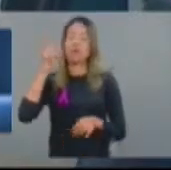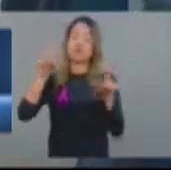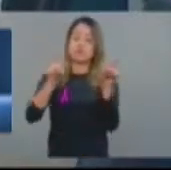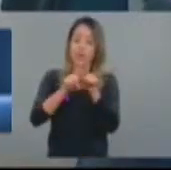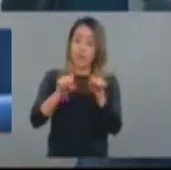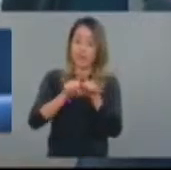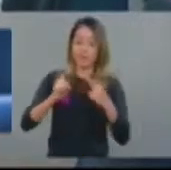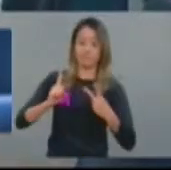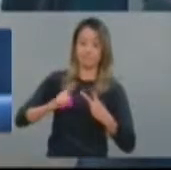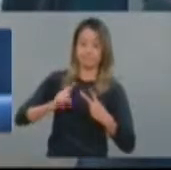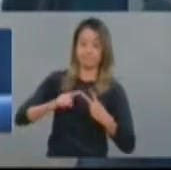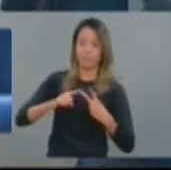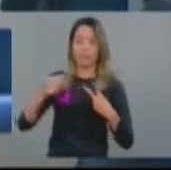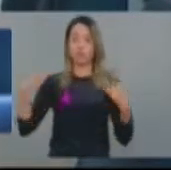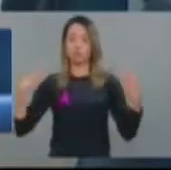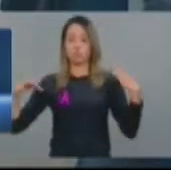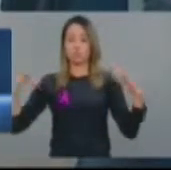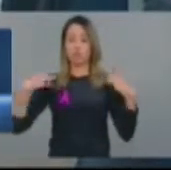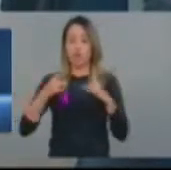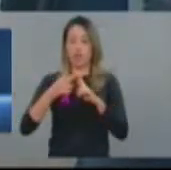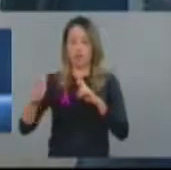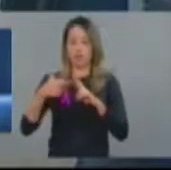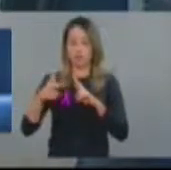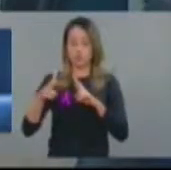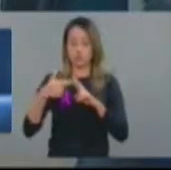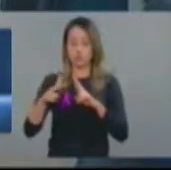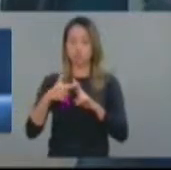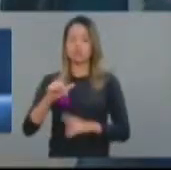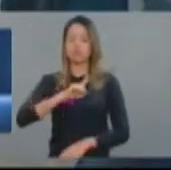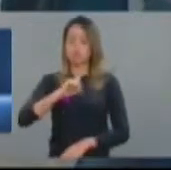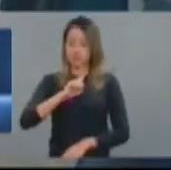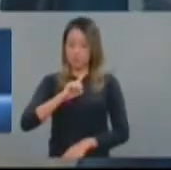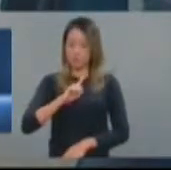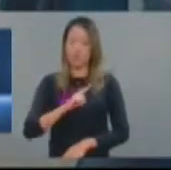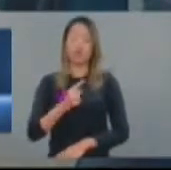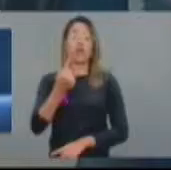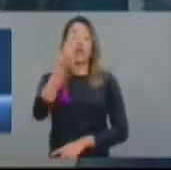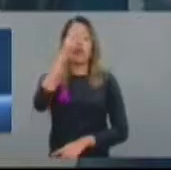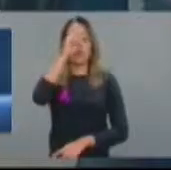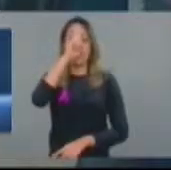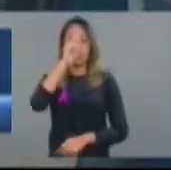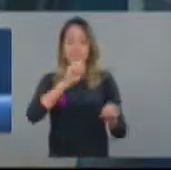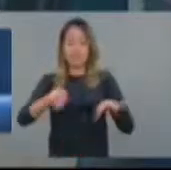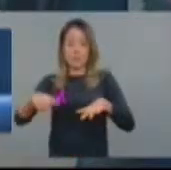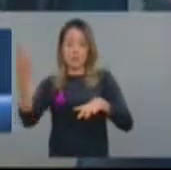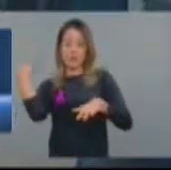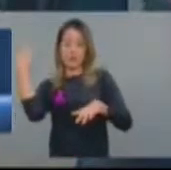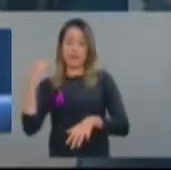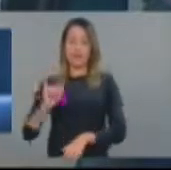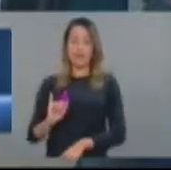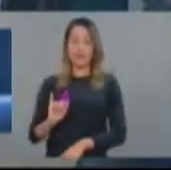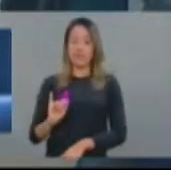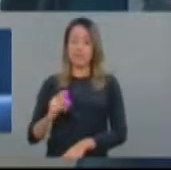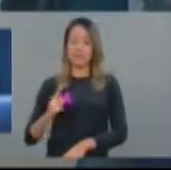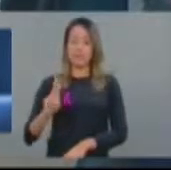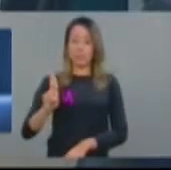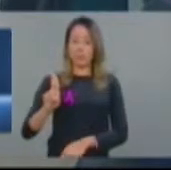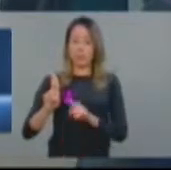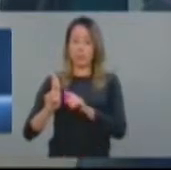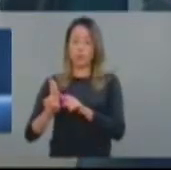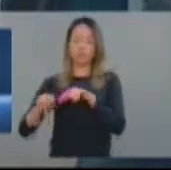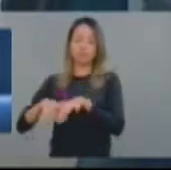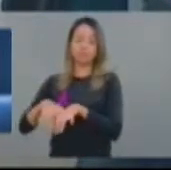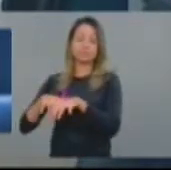foram mais de 3 mil romeiros lá do Ipú, certo? Só do Ipú até o Santuário, fazendo